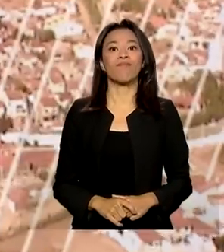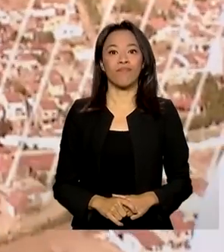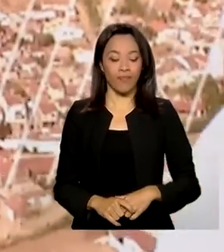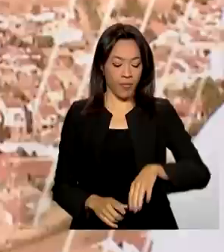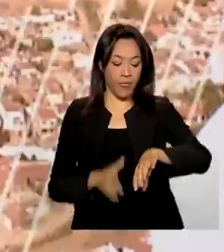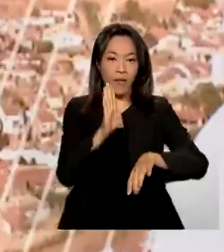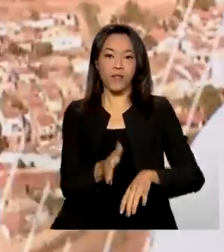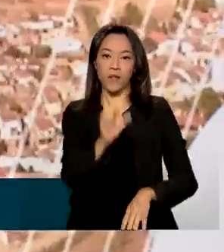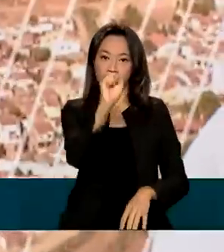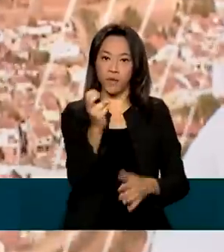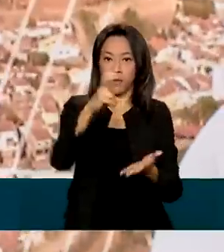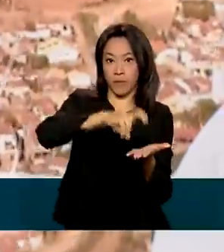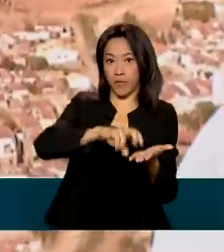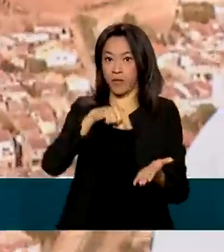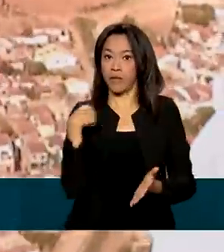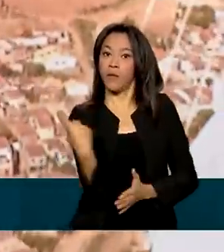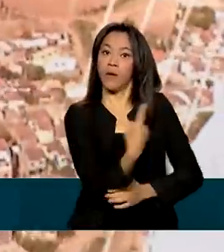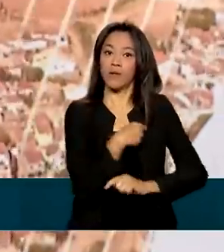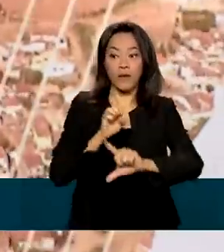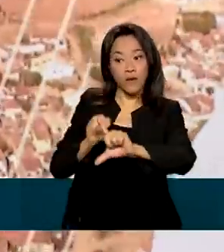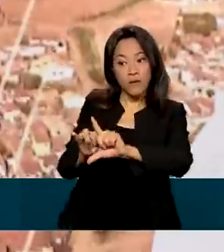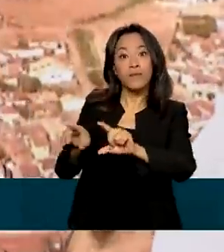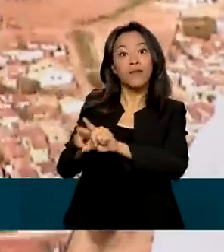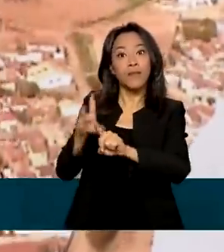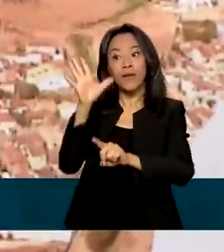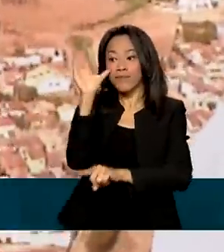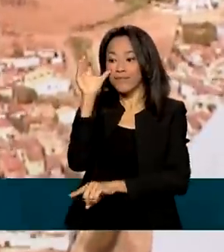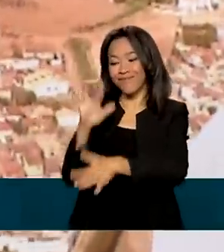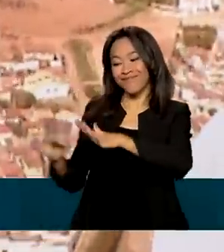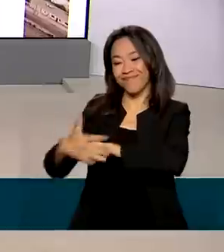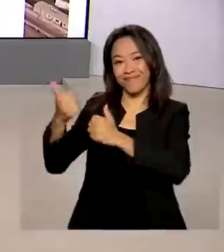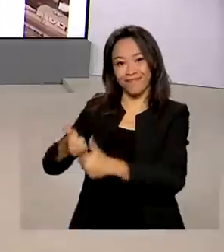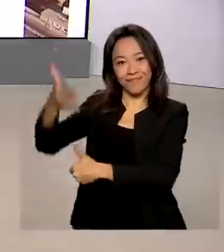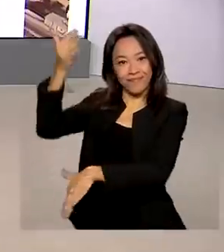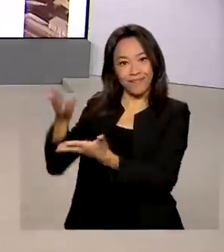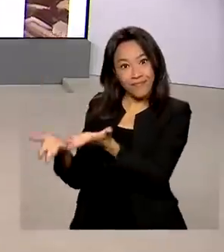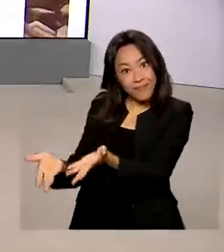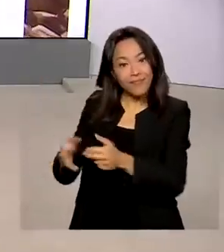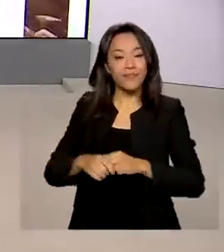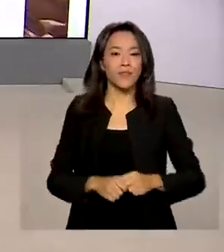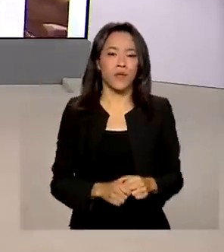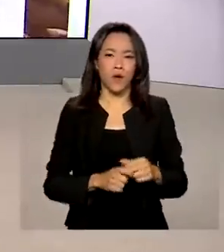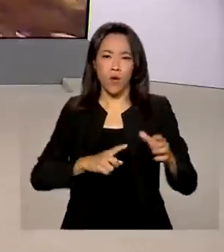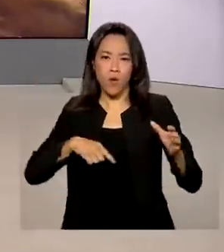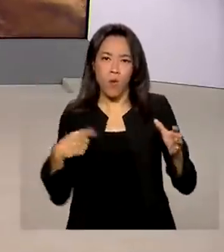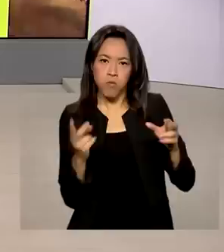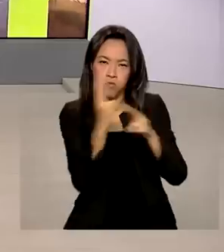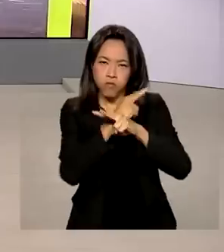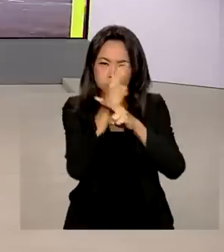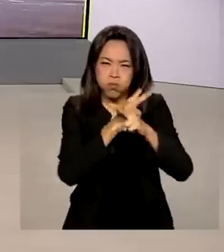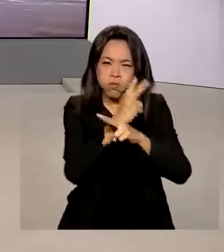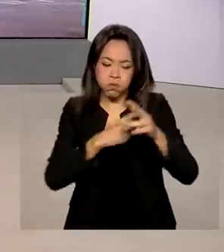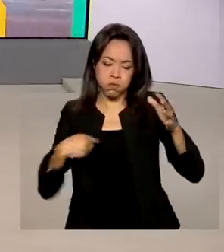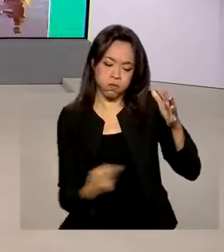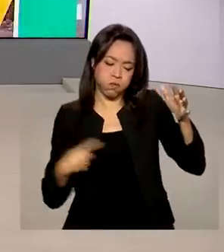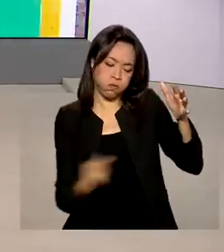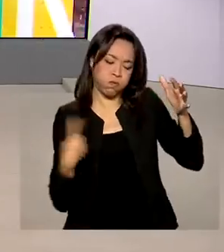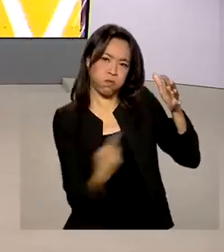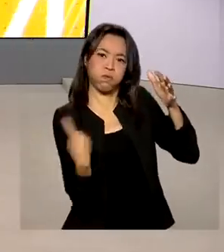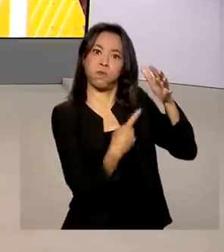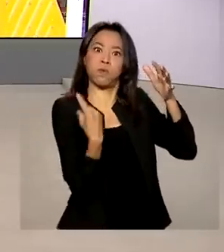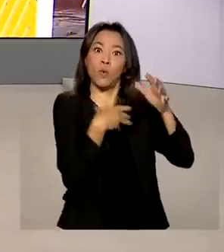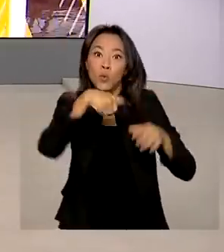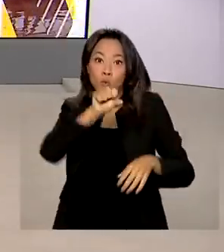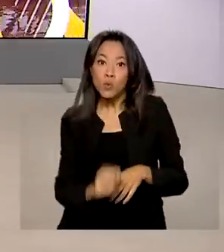Oito horas da manhã, estamos ao vivo também pelas redes sociais. Um ciclone pode atingir o sul do Brasil